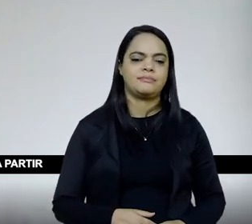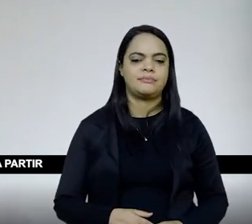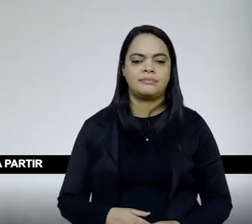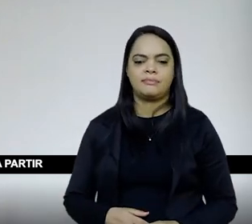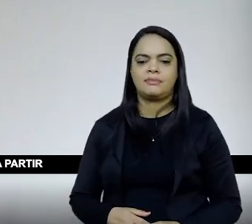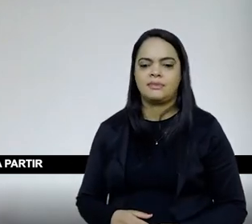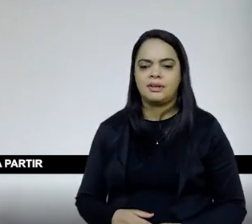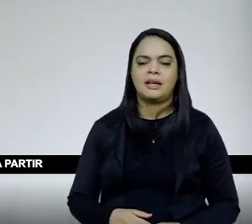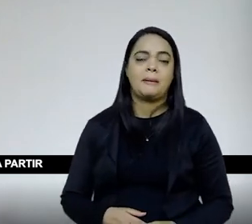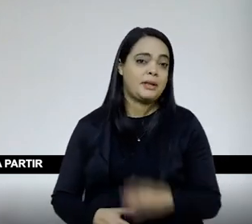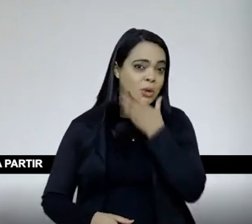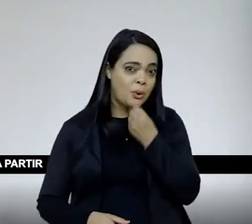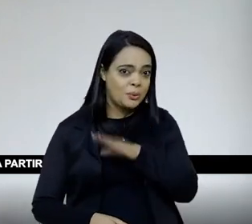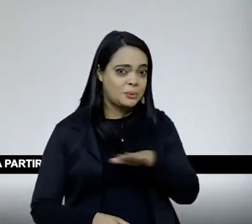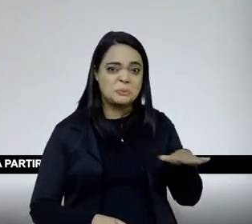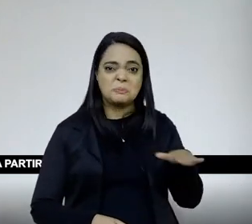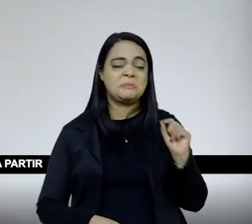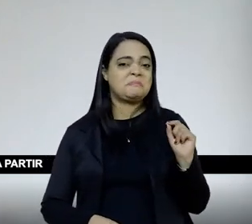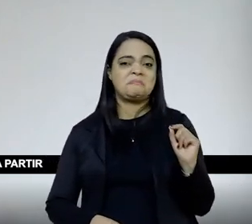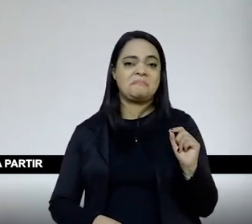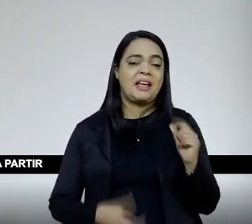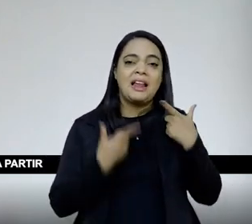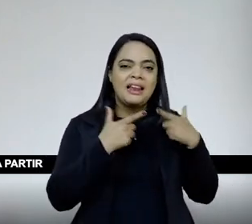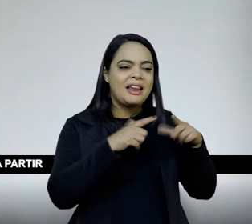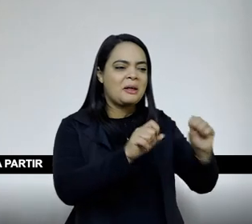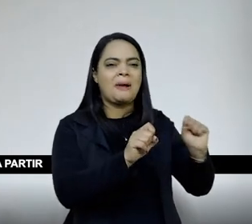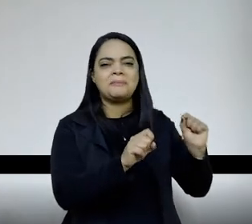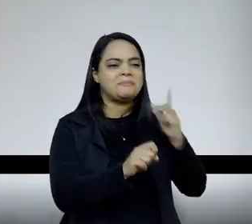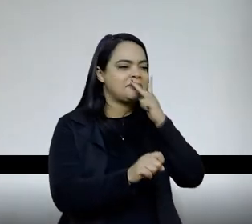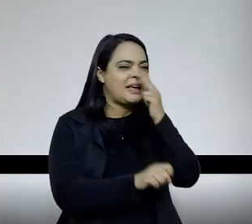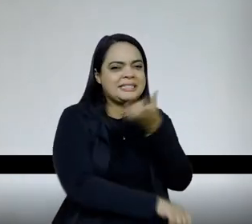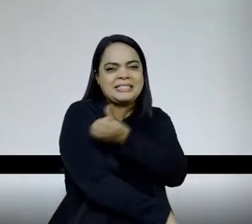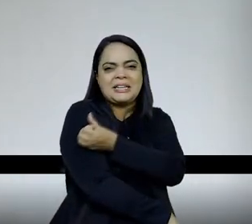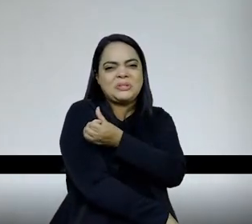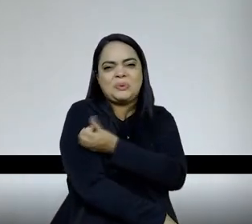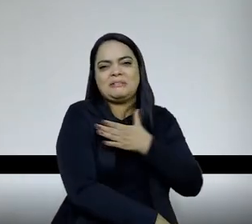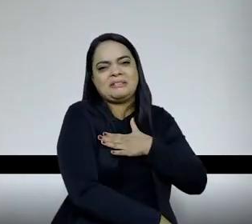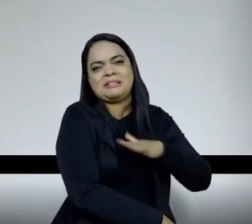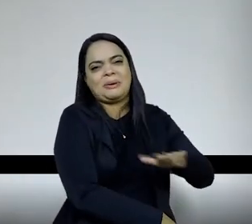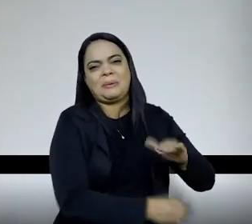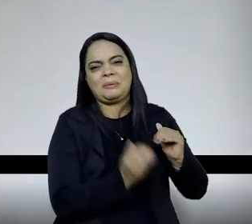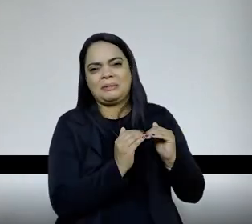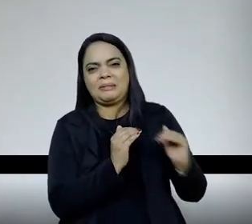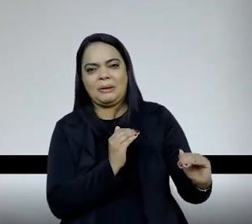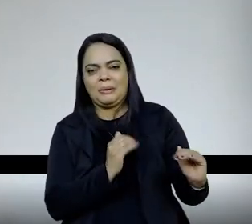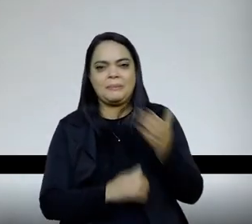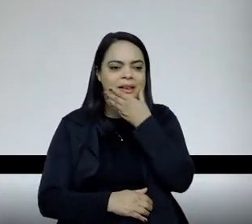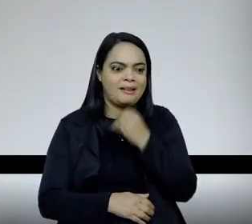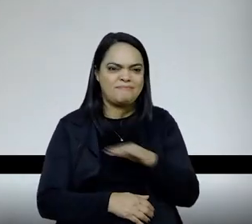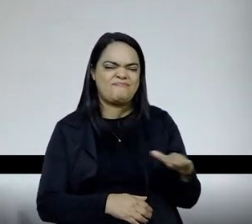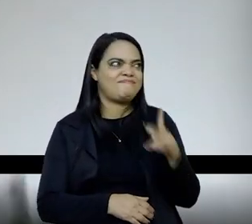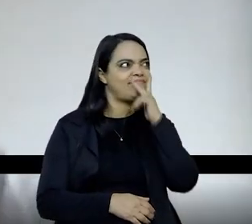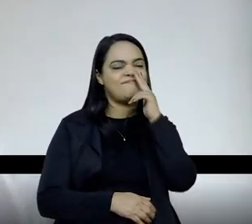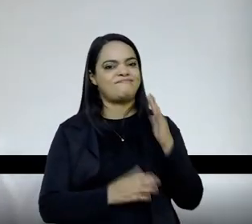tirado essa diferença, o que os meninos não têm feito em linguagem, que também é a partir do sexto ano, o que está